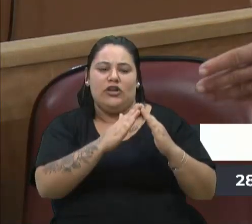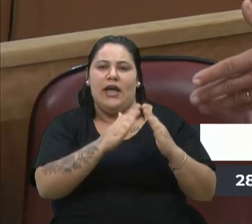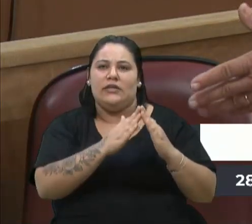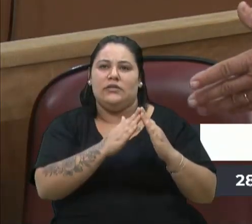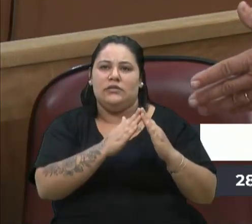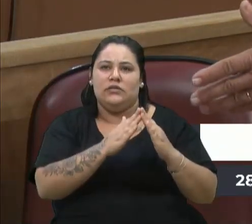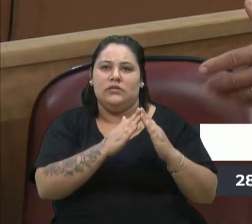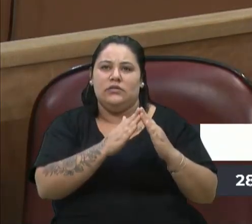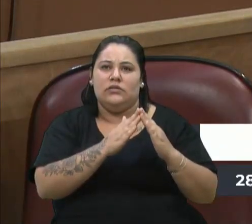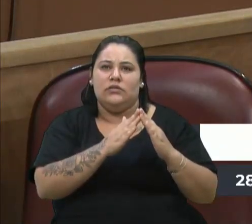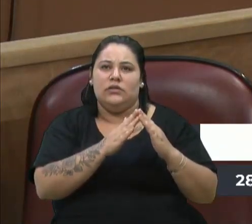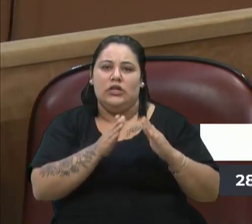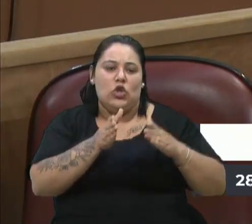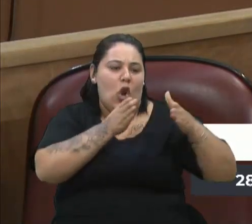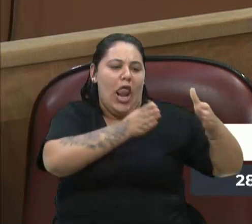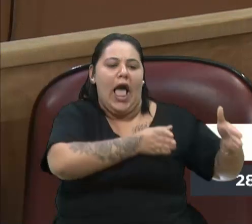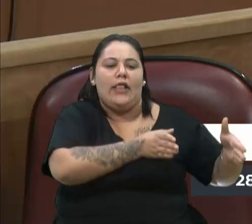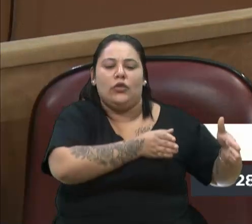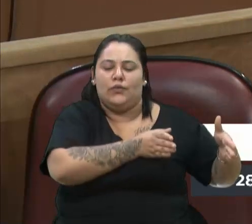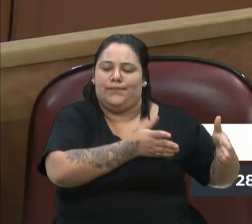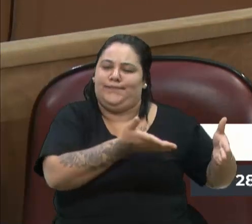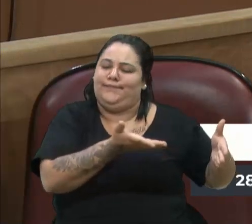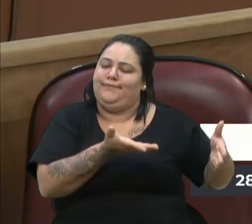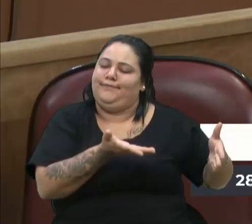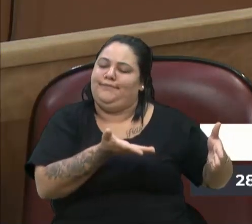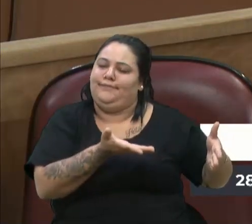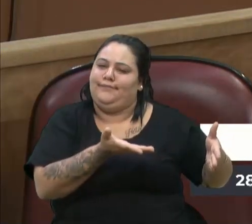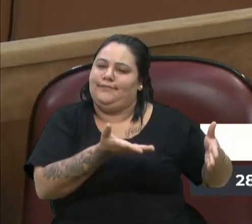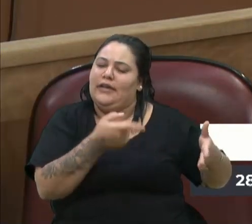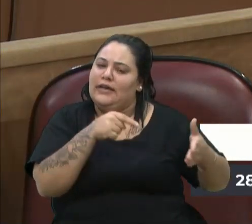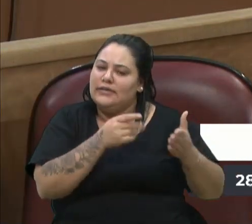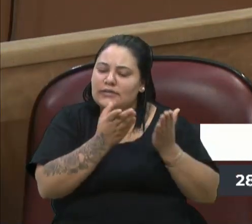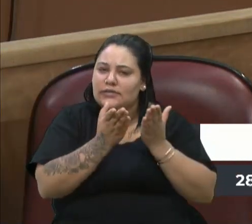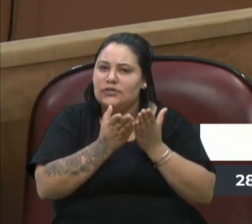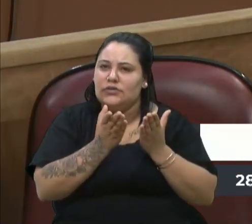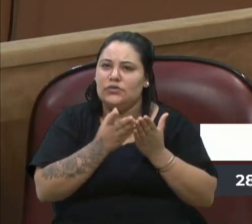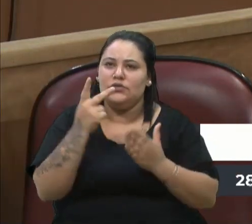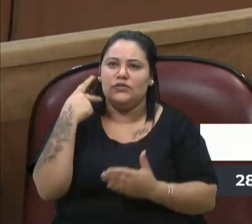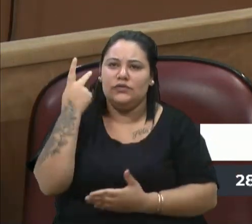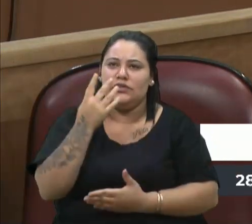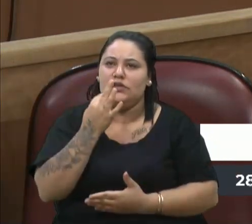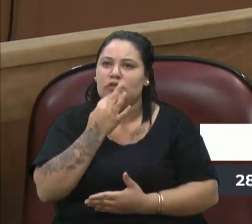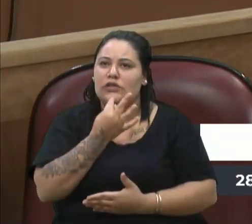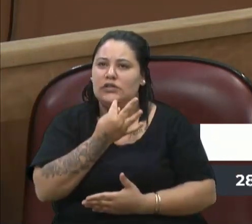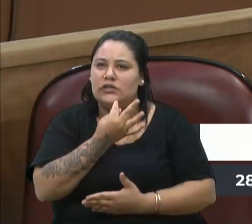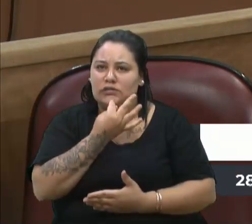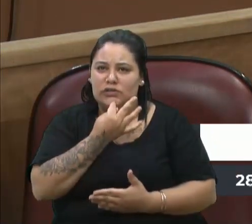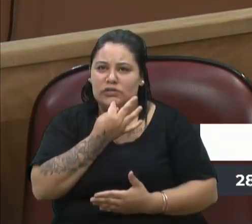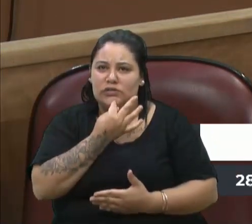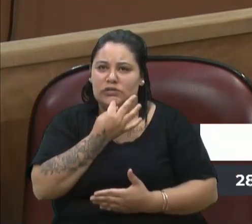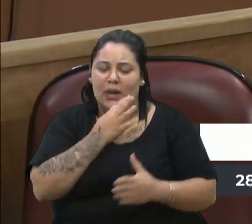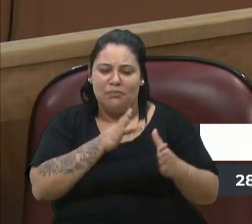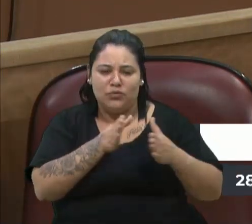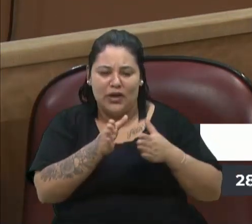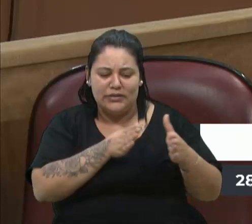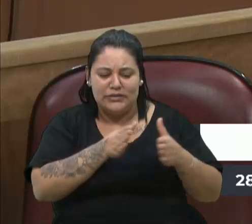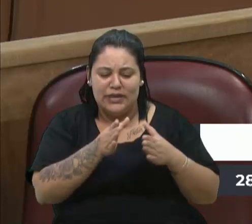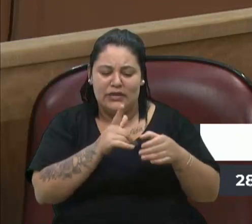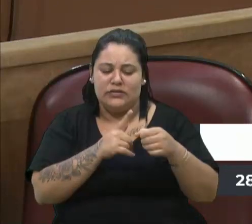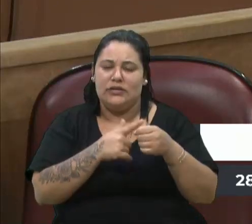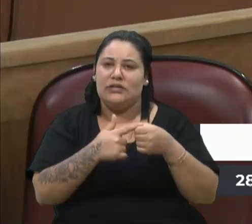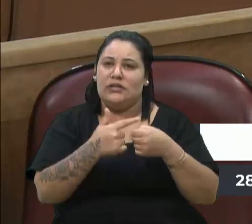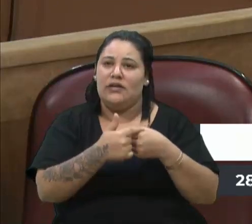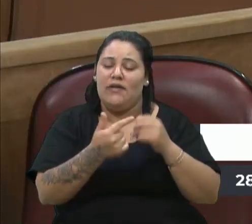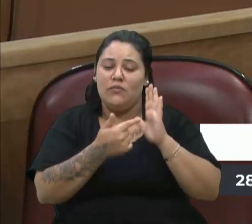Do lado. Então, esse estudo, vereadora Tatiana, da mobilidade na nossa cidade, vai mostrar